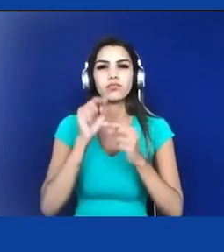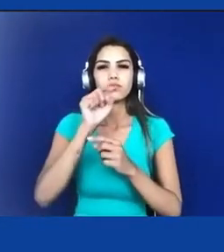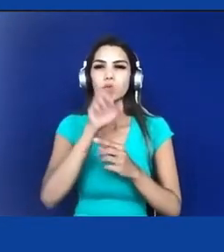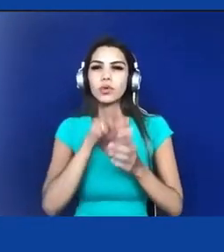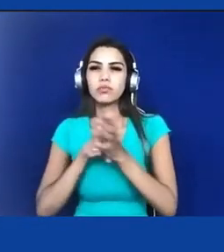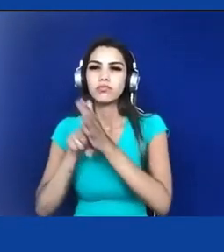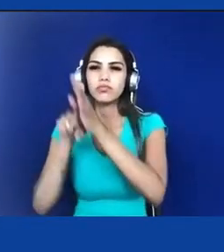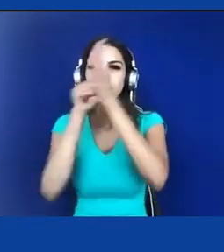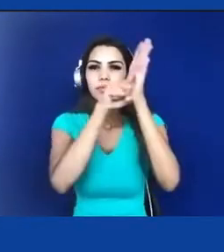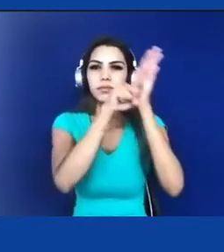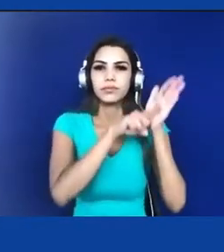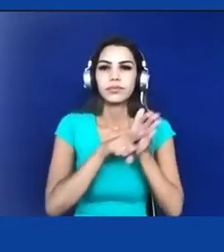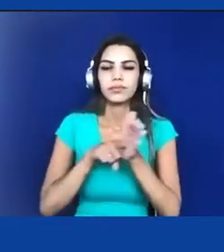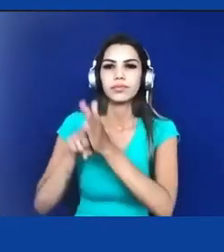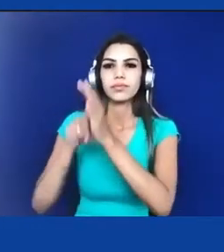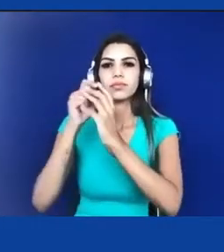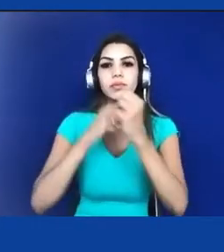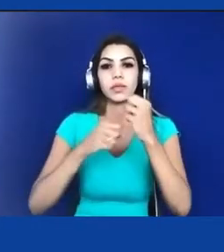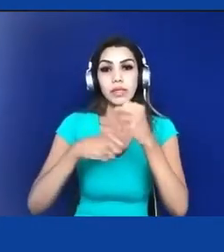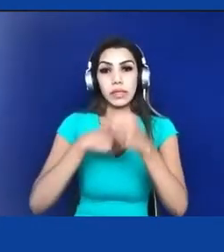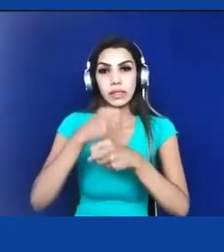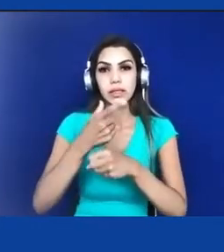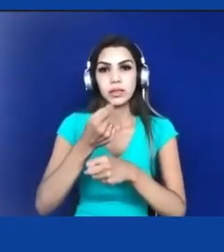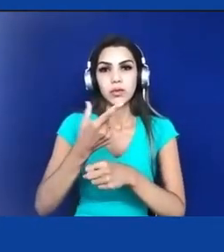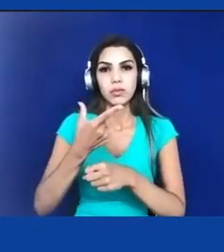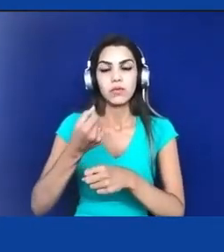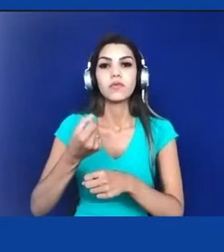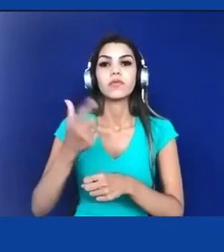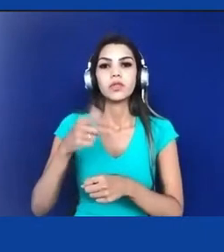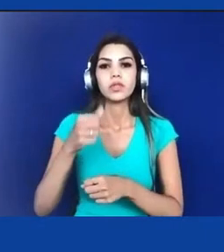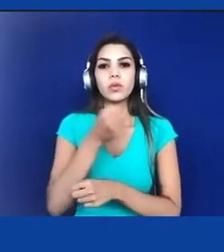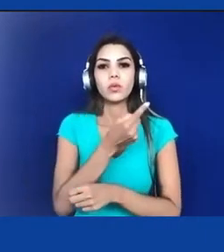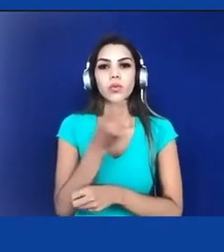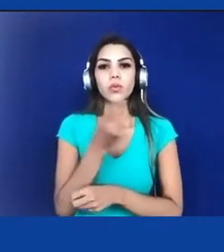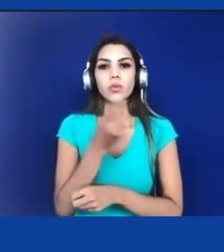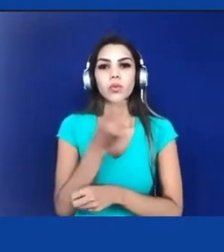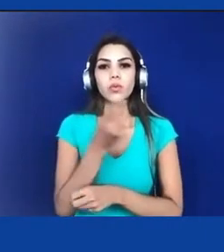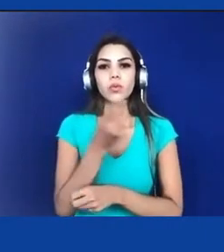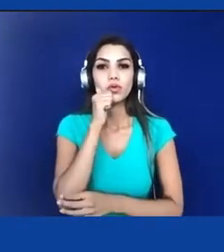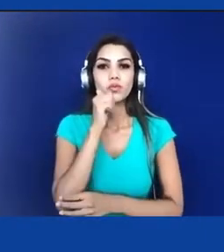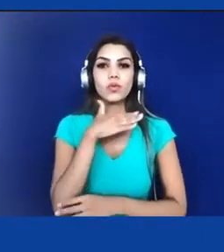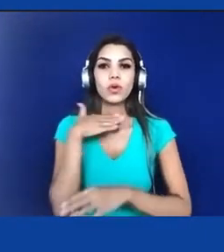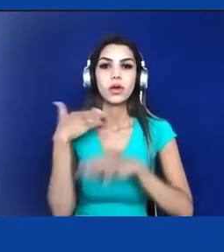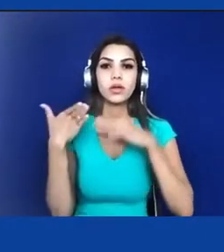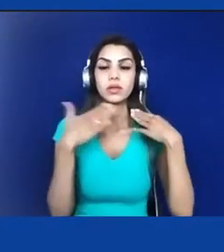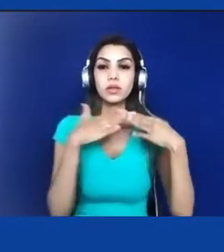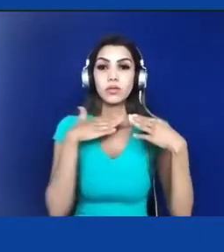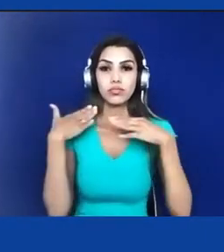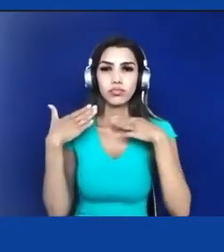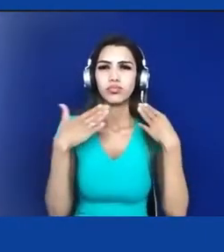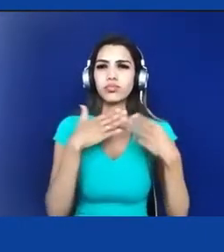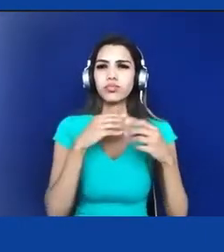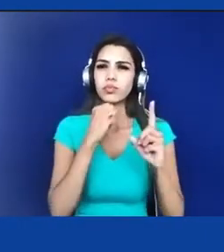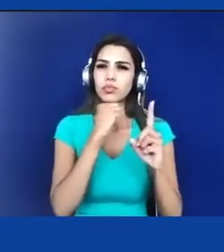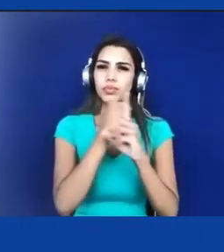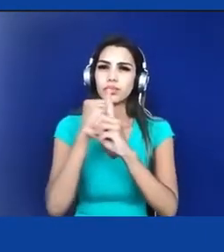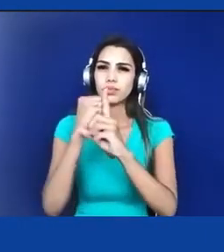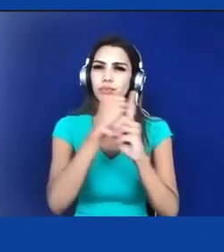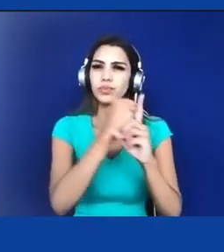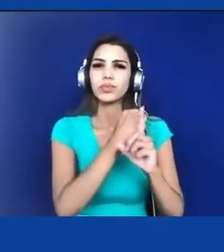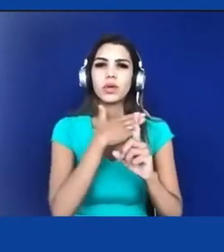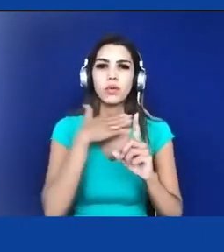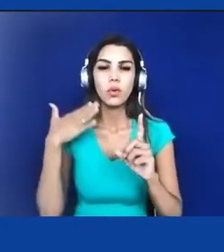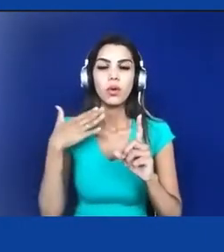homicídios de mulheres caíram 8,4% entre os anos de 2017 e 2018, mas a